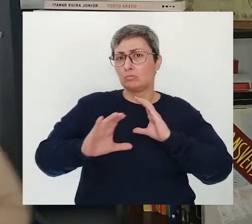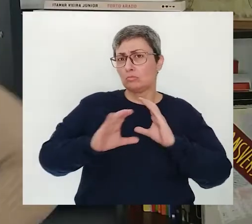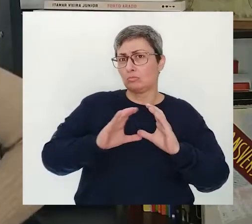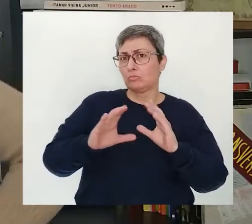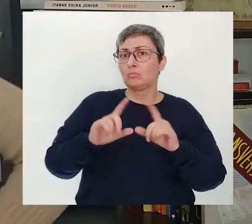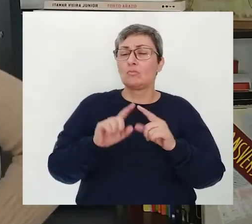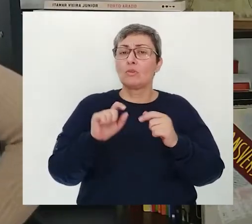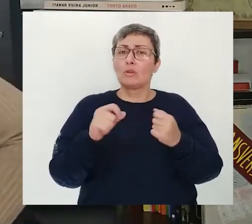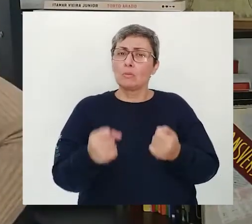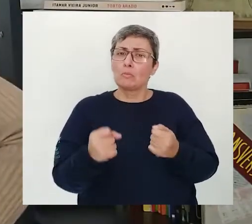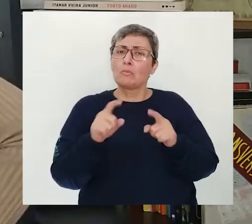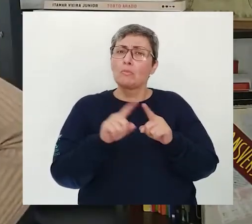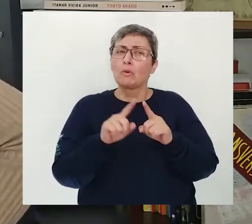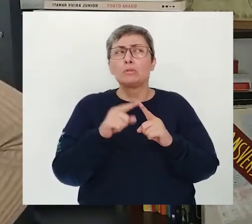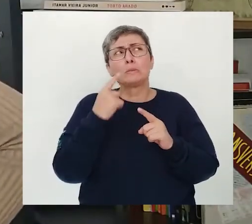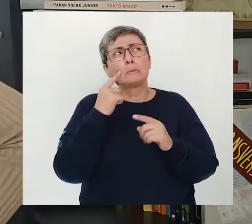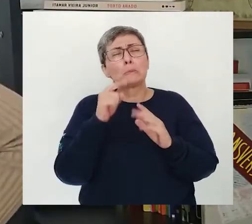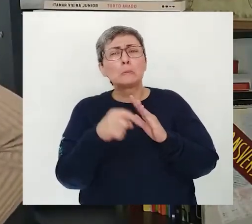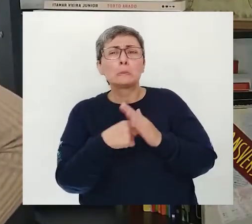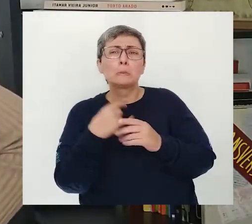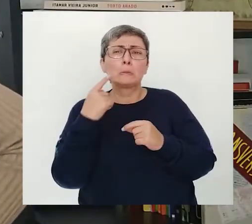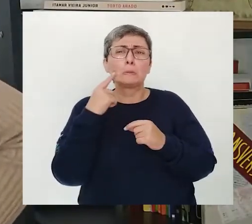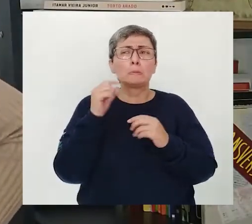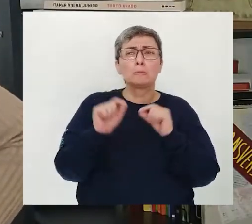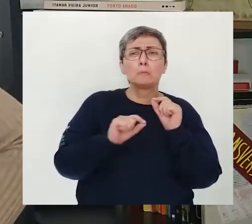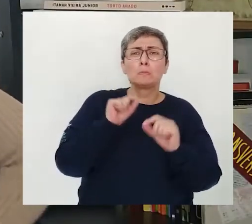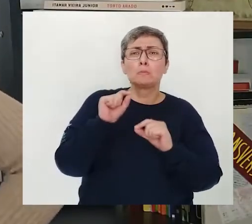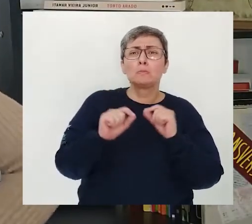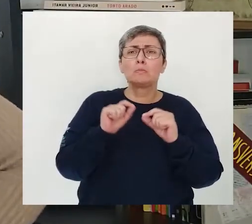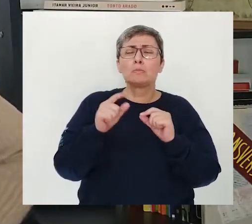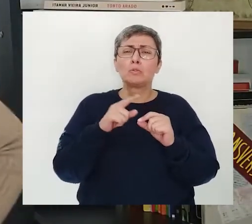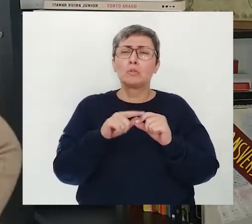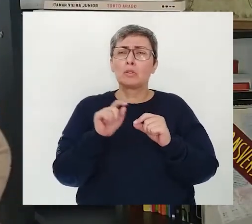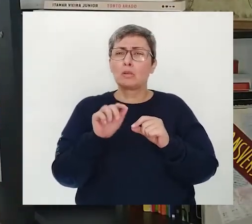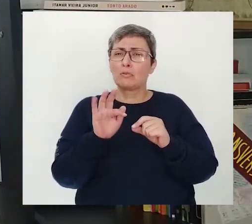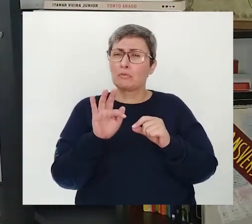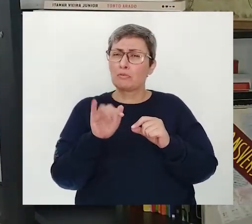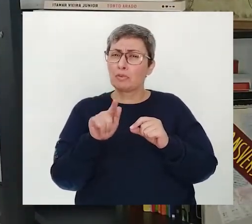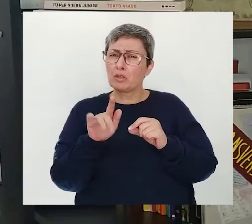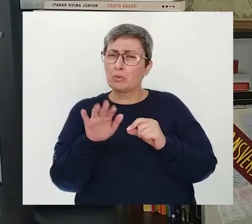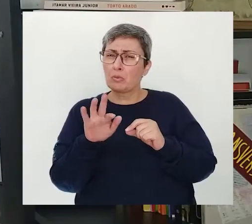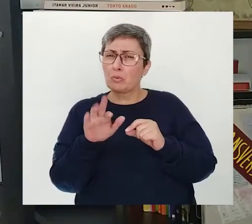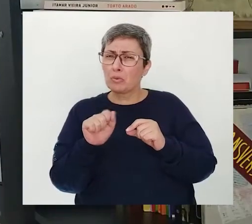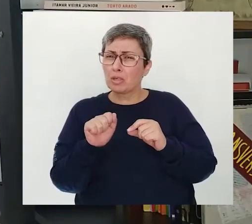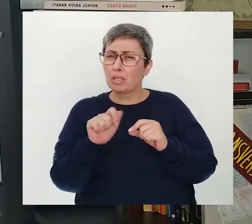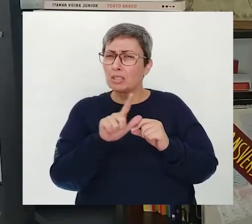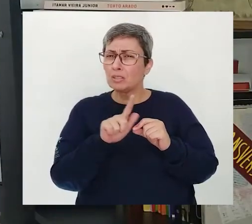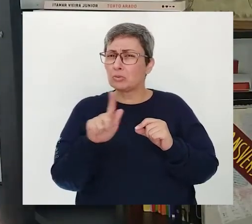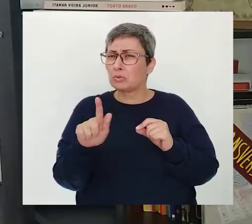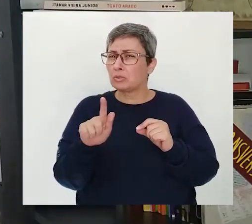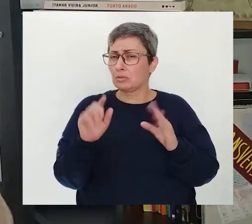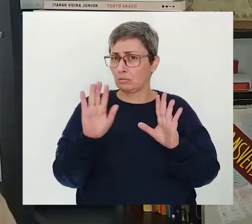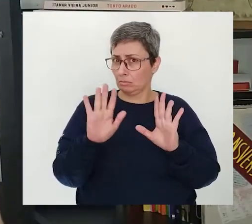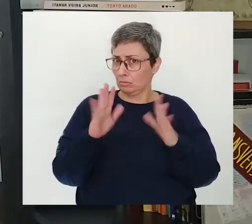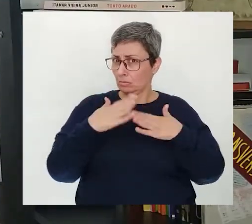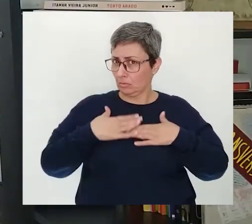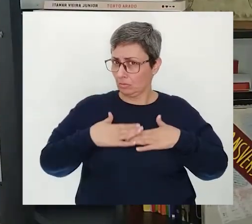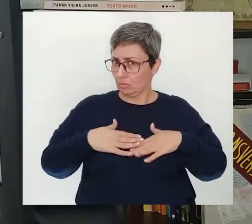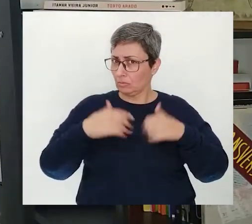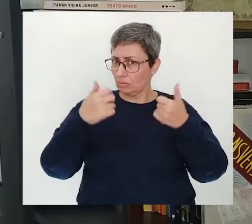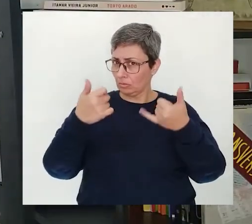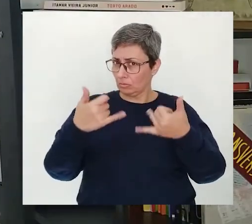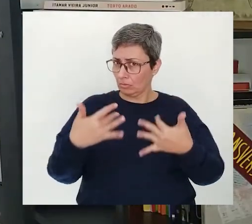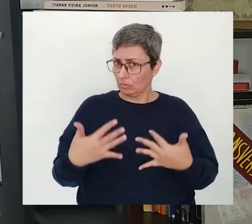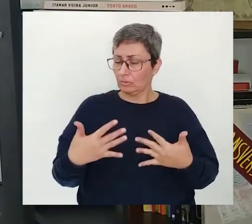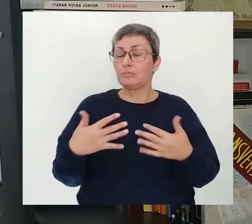Aí vocês devem estar se perguntando O que são figuras de linguagem? Hum, calma Eu vou